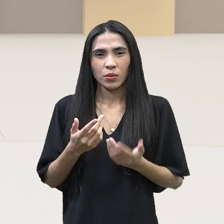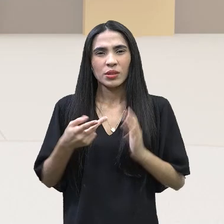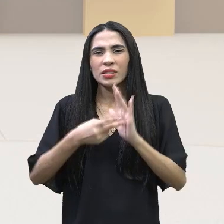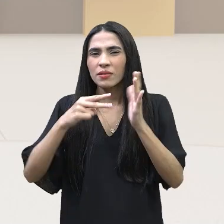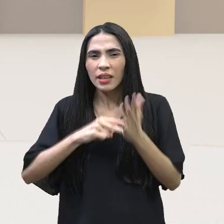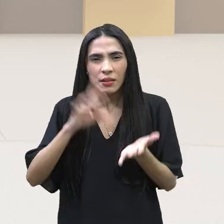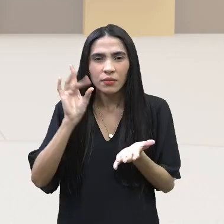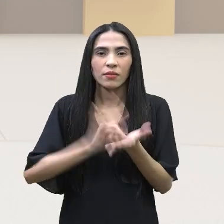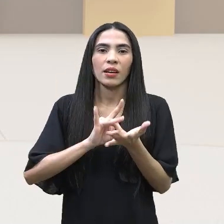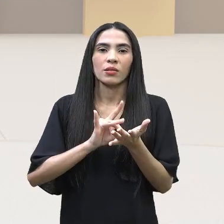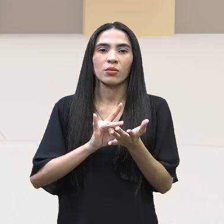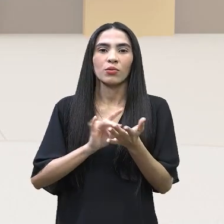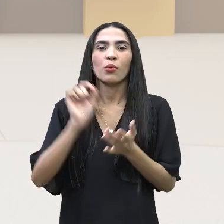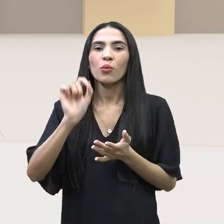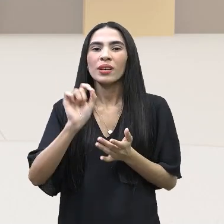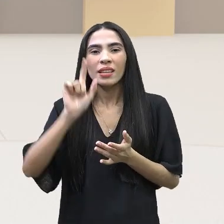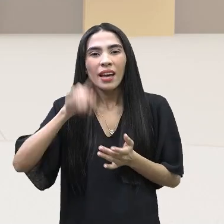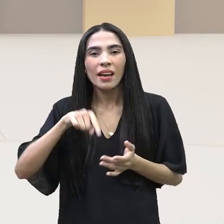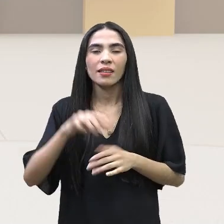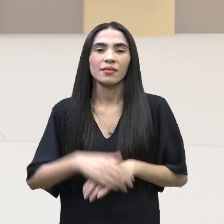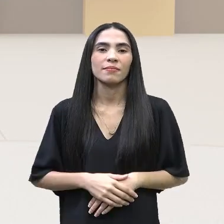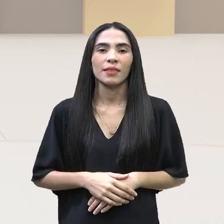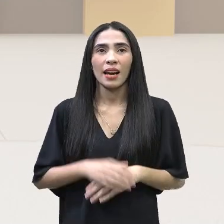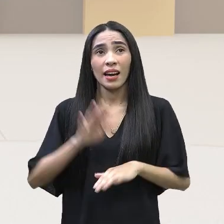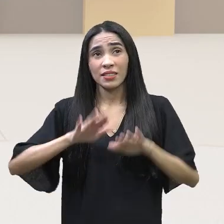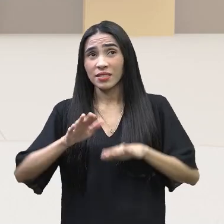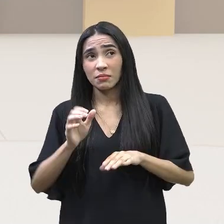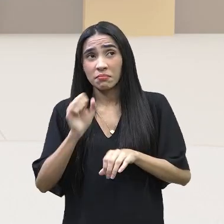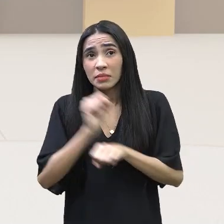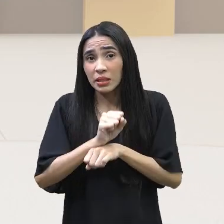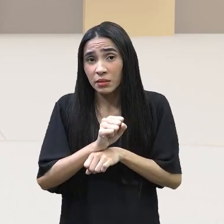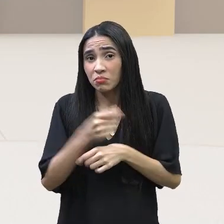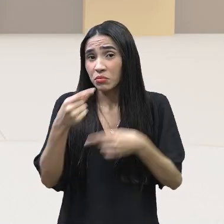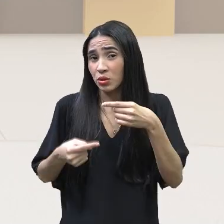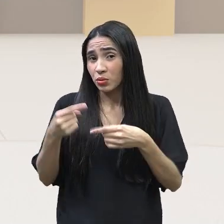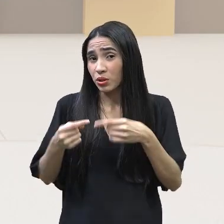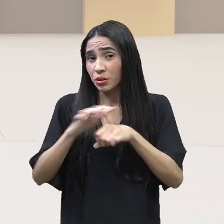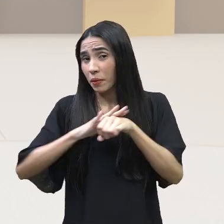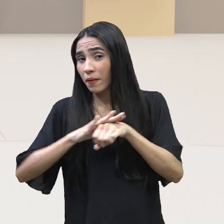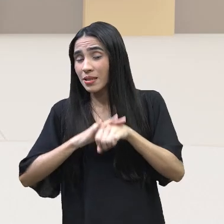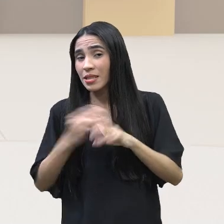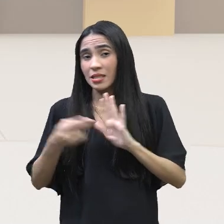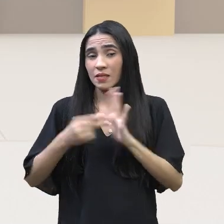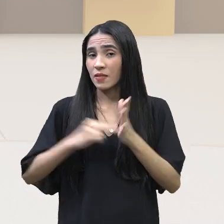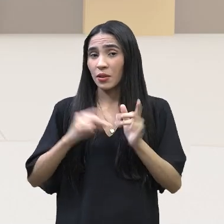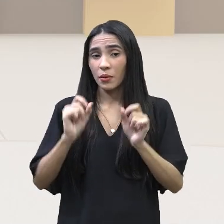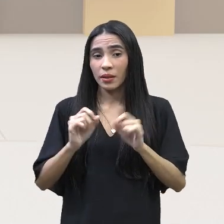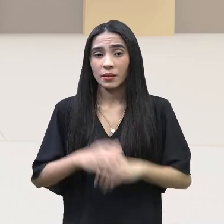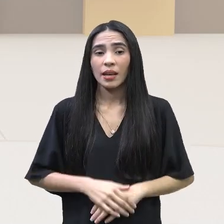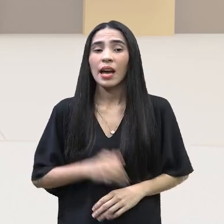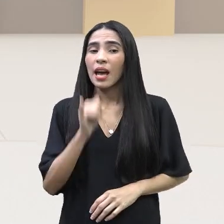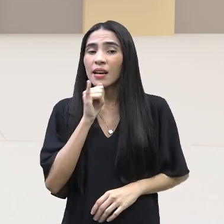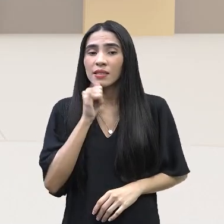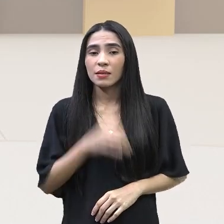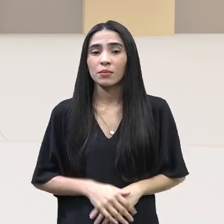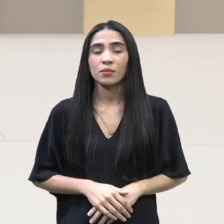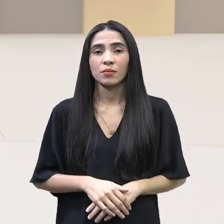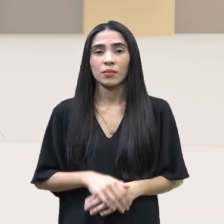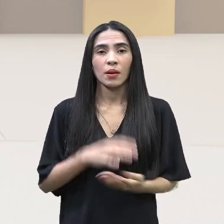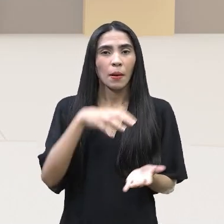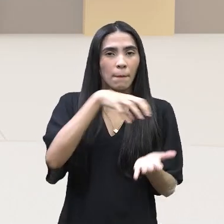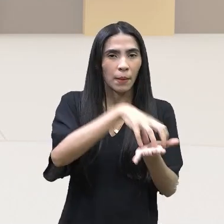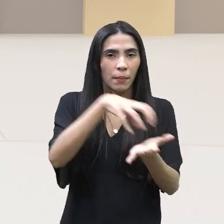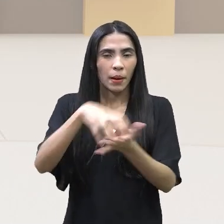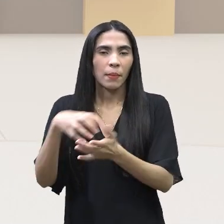do que é isso. Nós não paramos muitas vezes pra discutir. Significa dizer o quê? Por exemplo, entre esses polos em